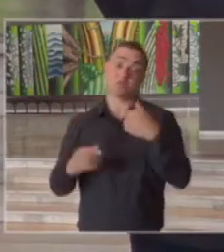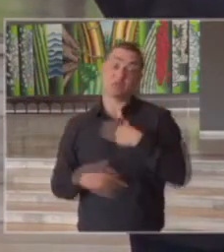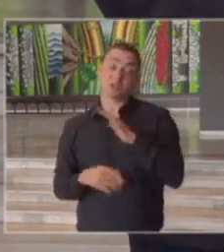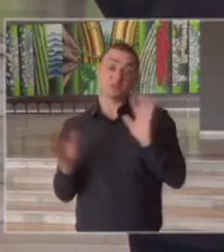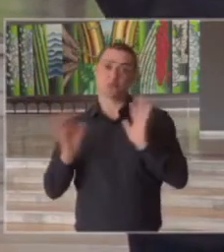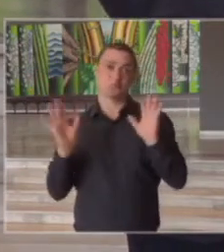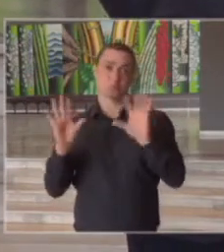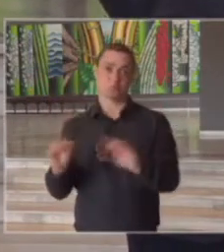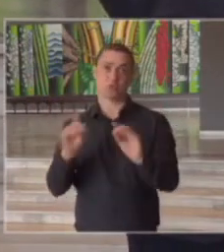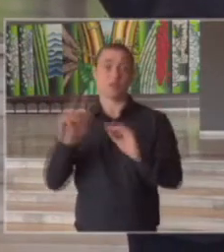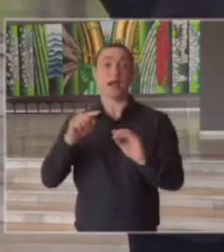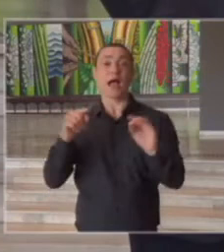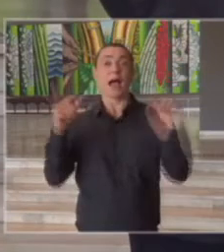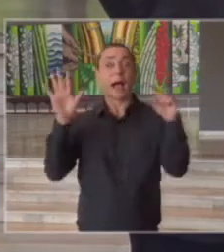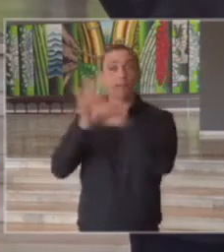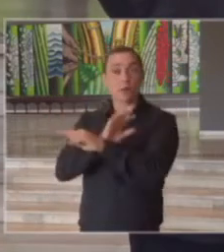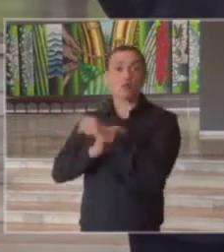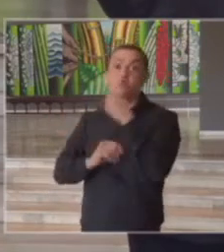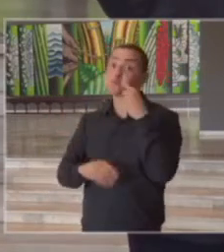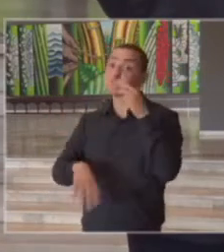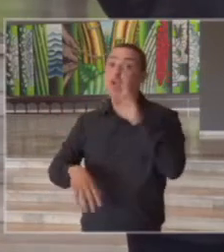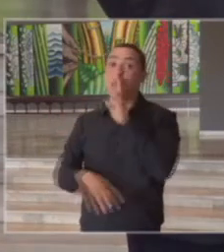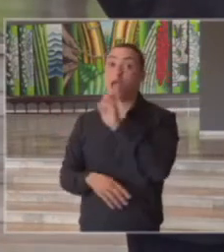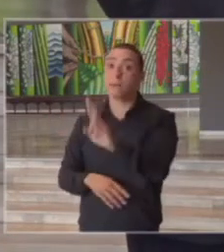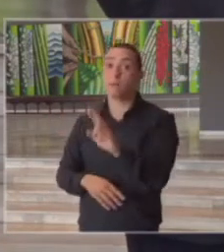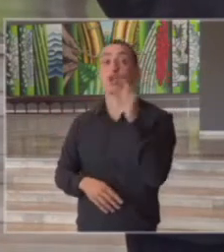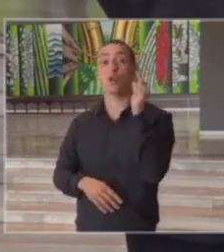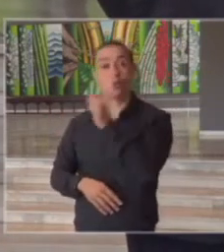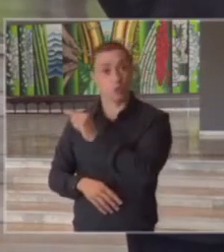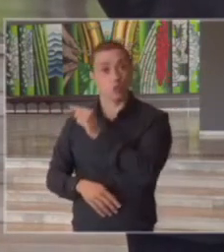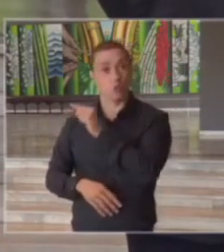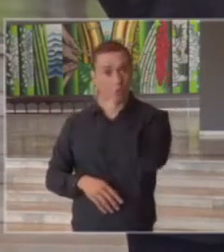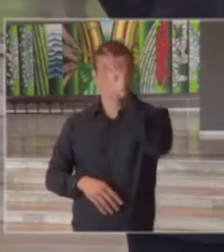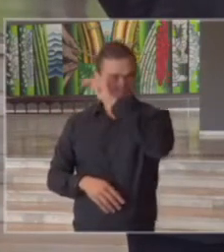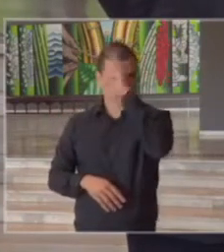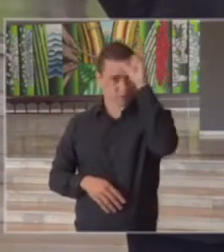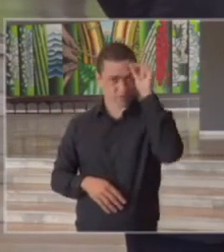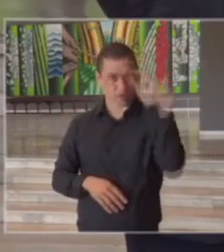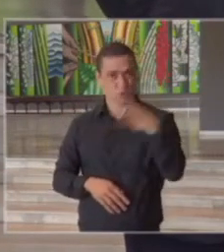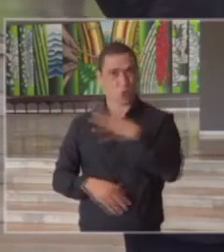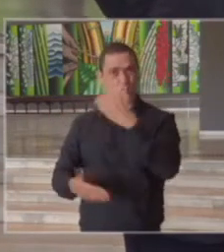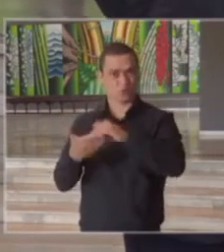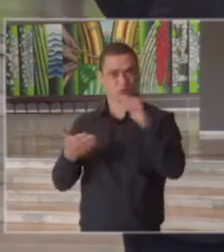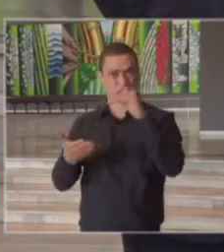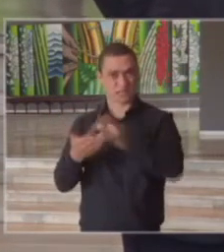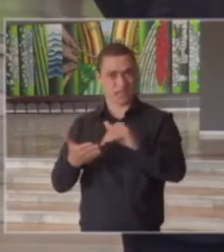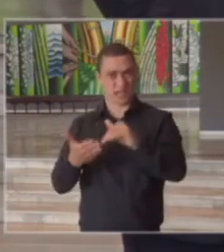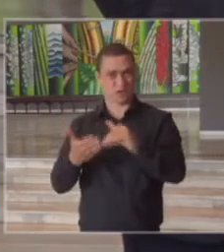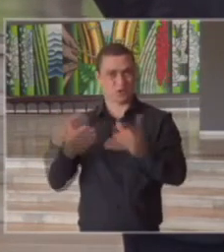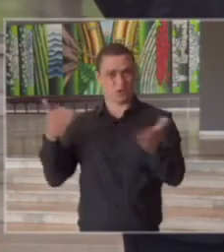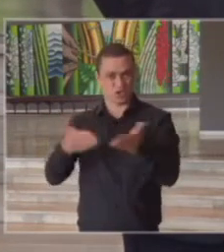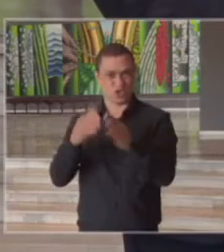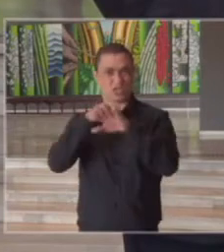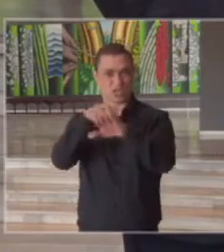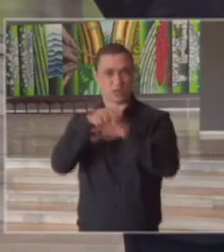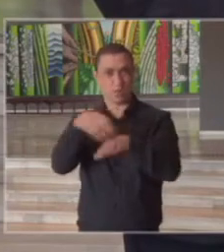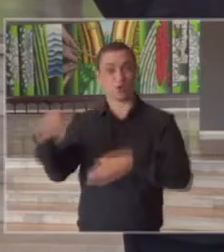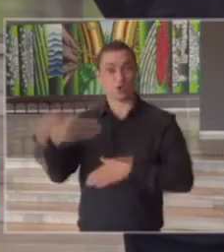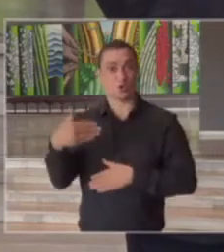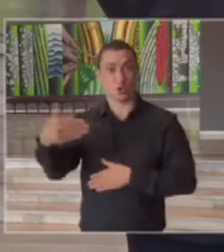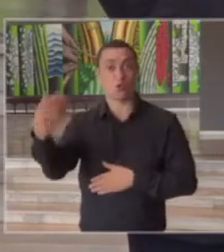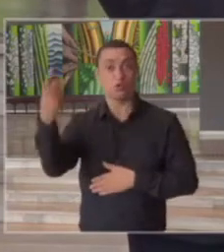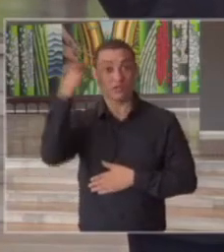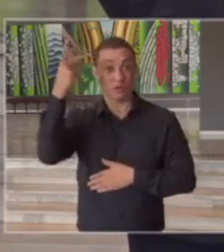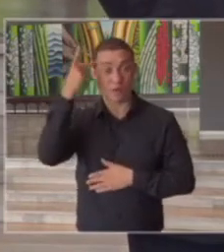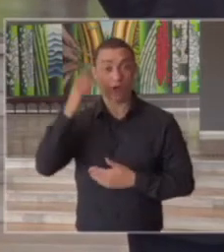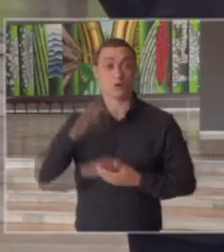deixar a pergunta talvez para uma resposta do novo secretário ou secretário interino de transportes da prefeitura de